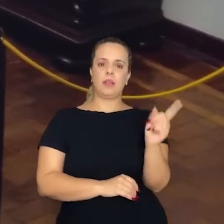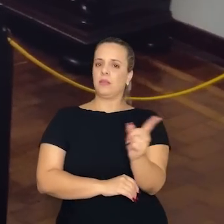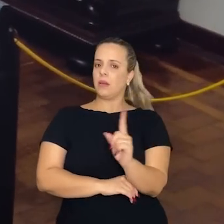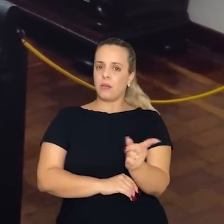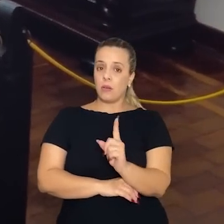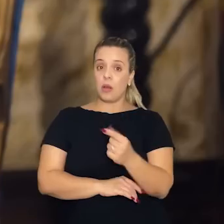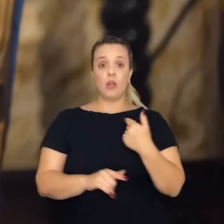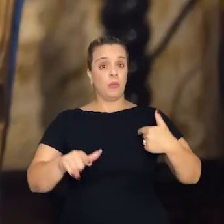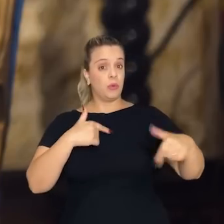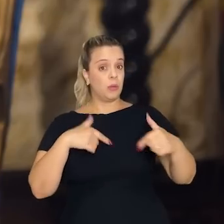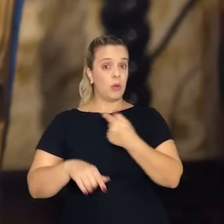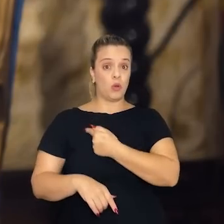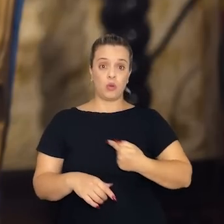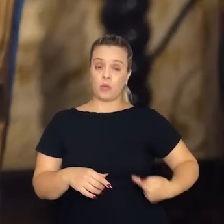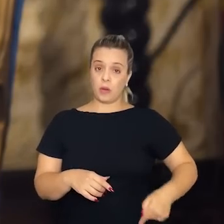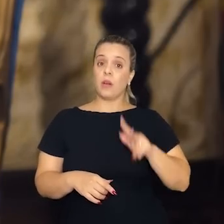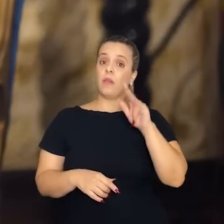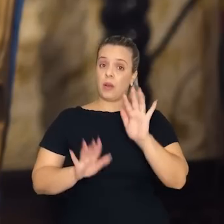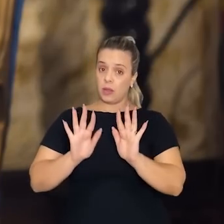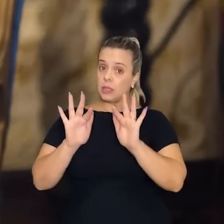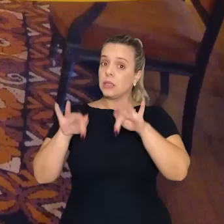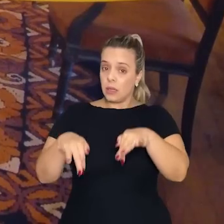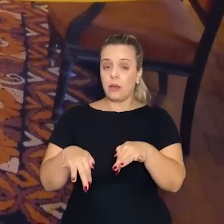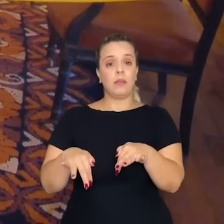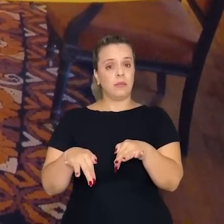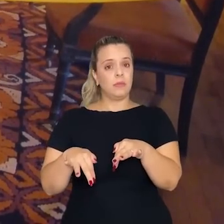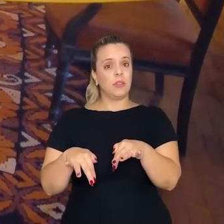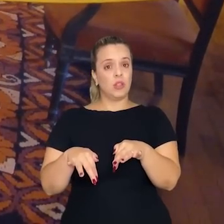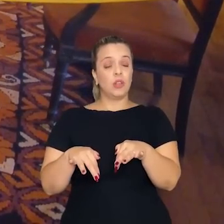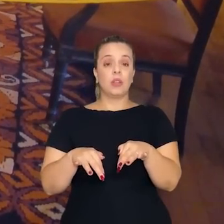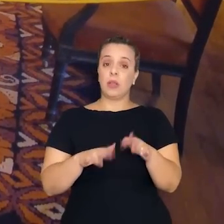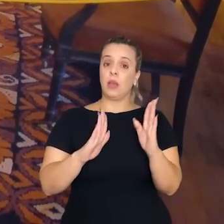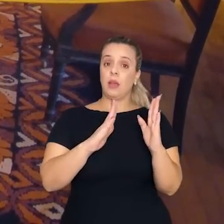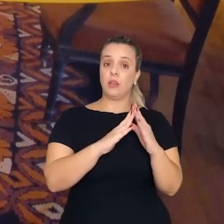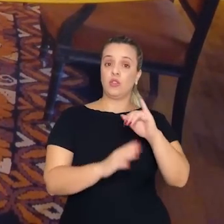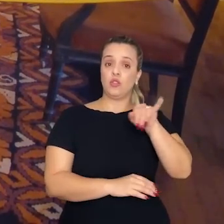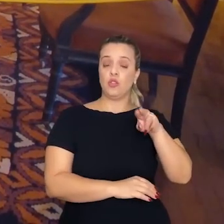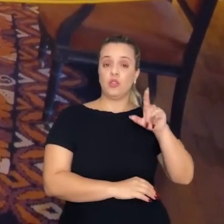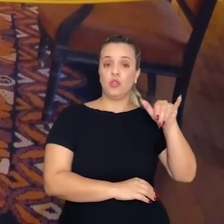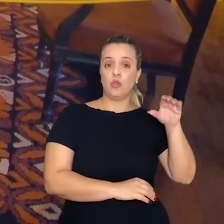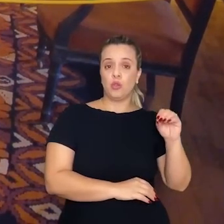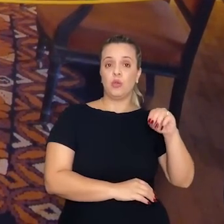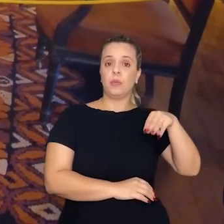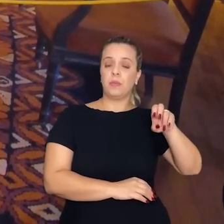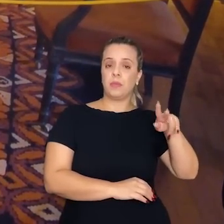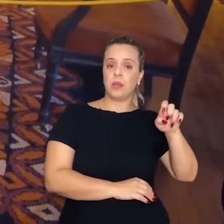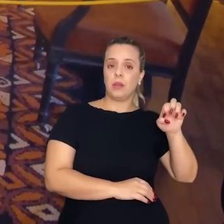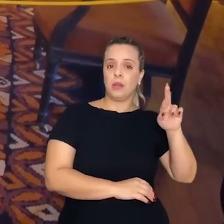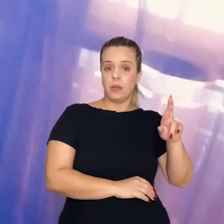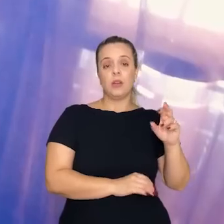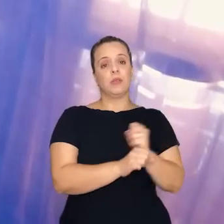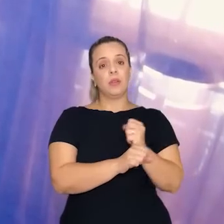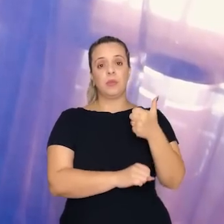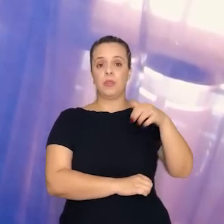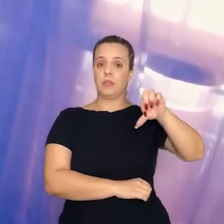eu já vou encerrar a missão da Casa dos Governadores, de Júlio Miller, em 1942, a Júlio Campos, em 86.